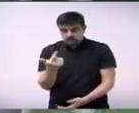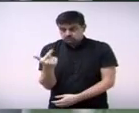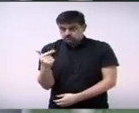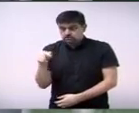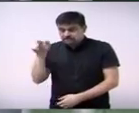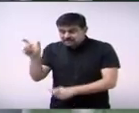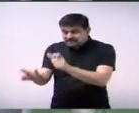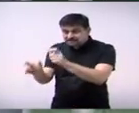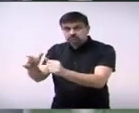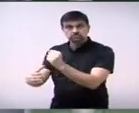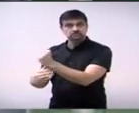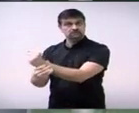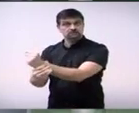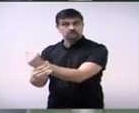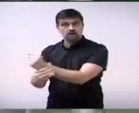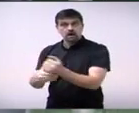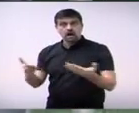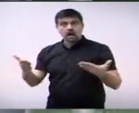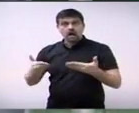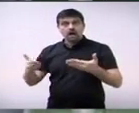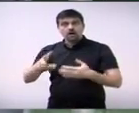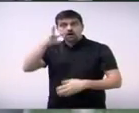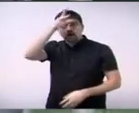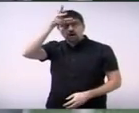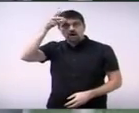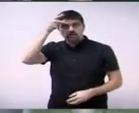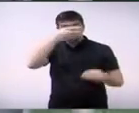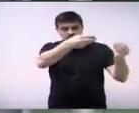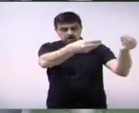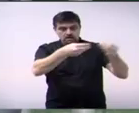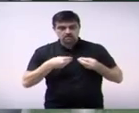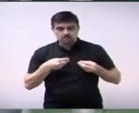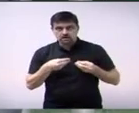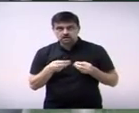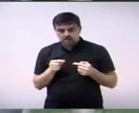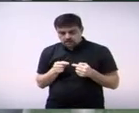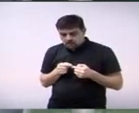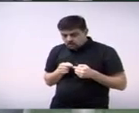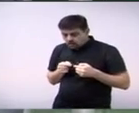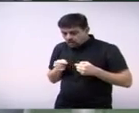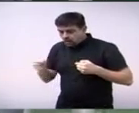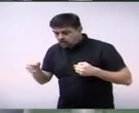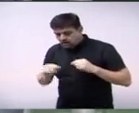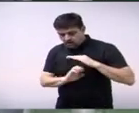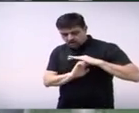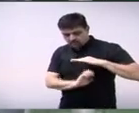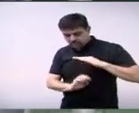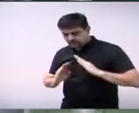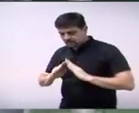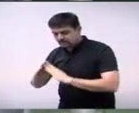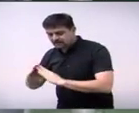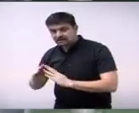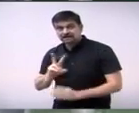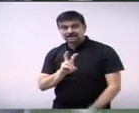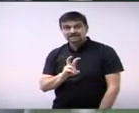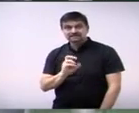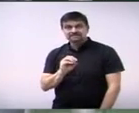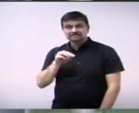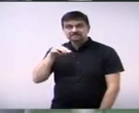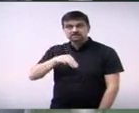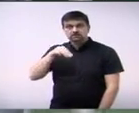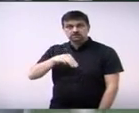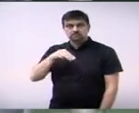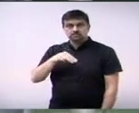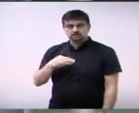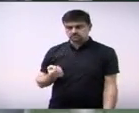das pessoas, e agora ele fala para mim que é 50 metros. Como que eu fico? Se eu não